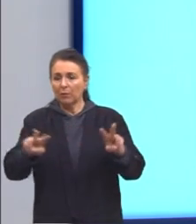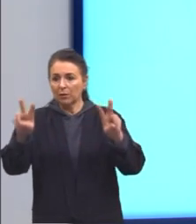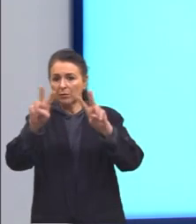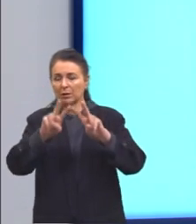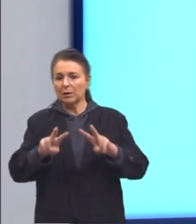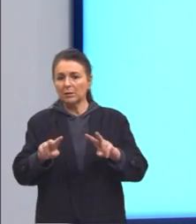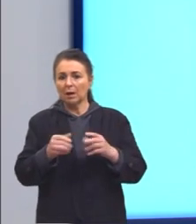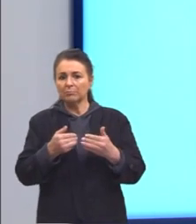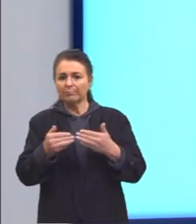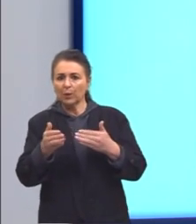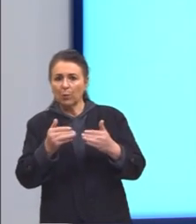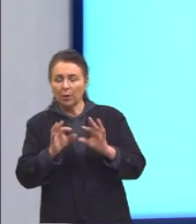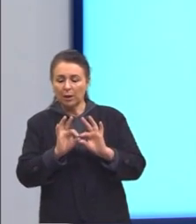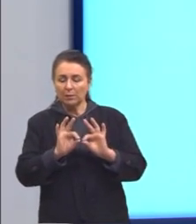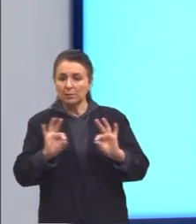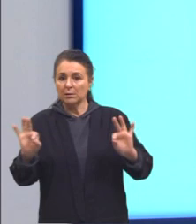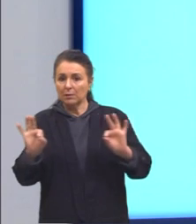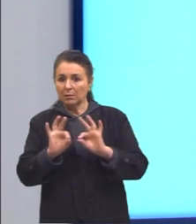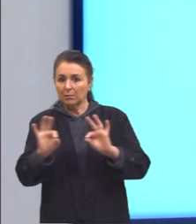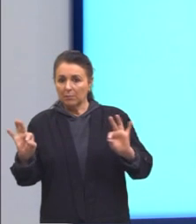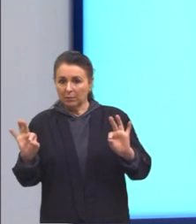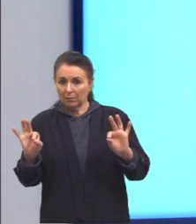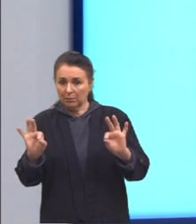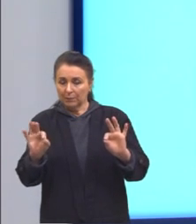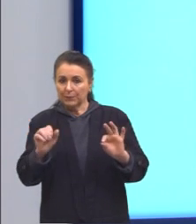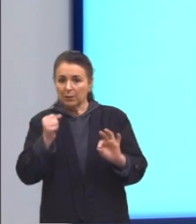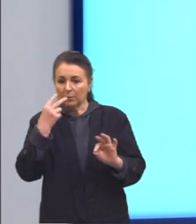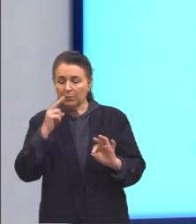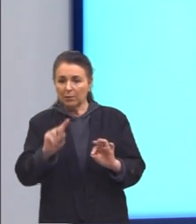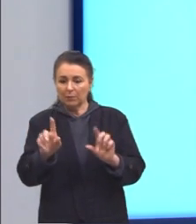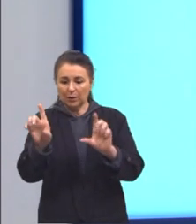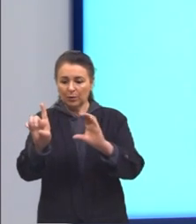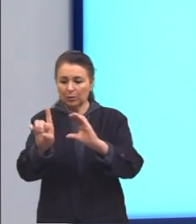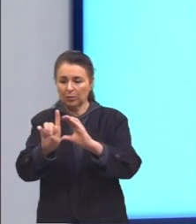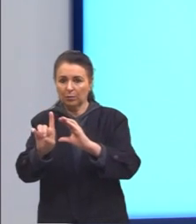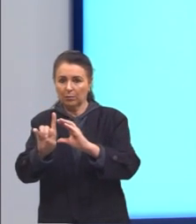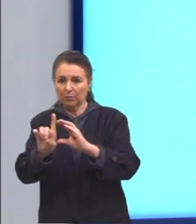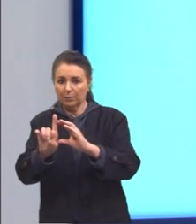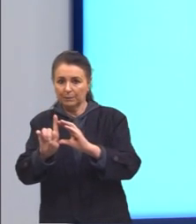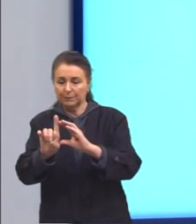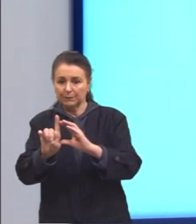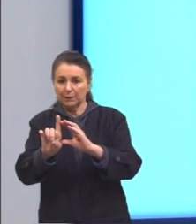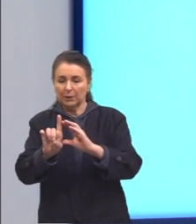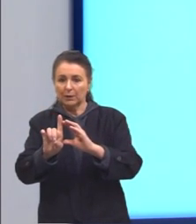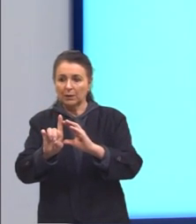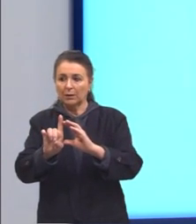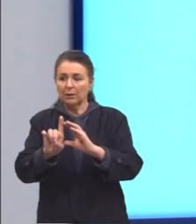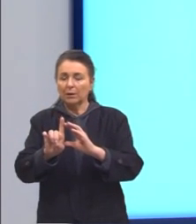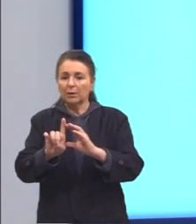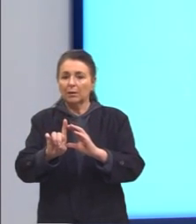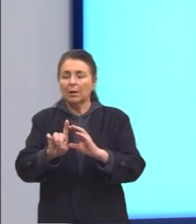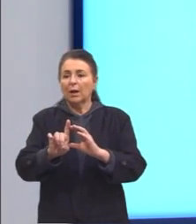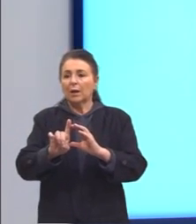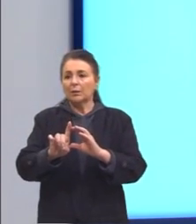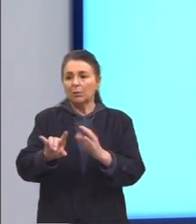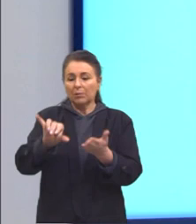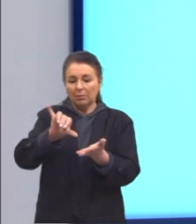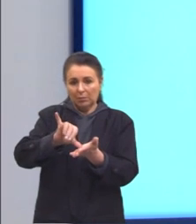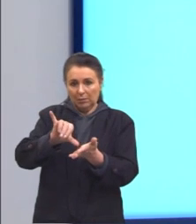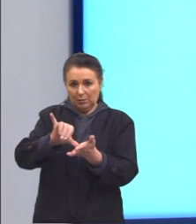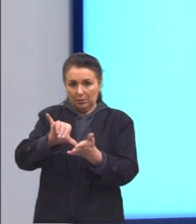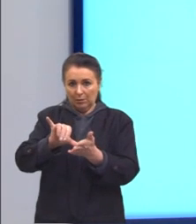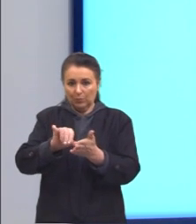qualquer segmento de reta aqui que forme o diâmetro. Então, aqui nós centralizamos as duas